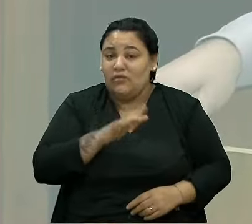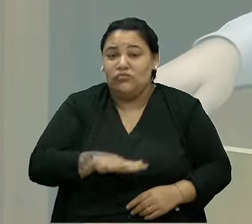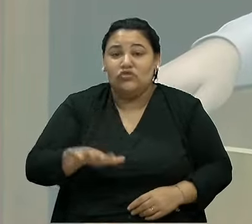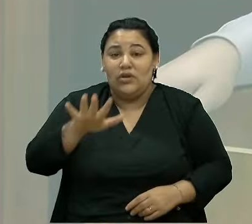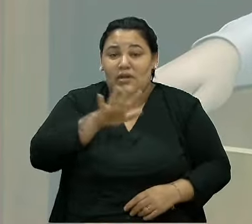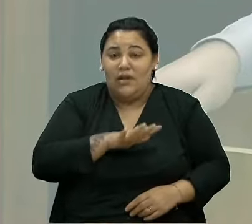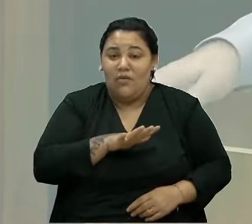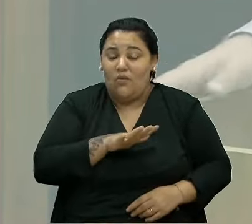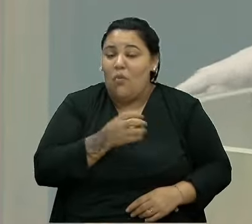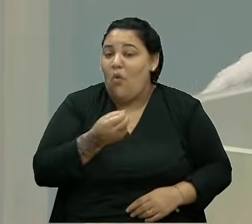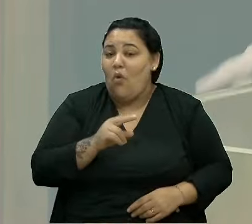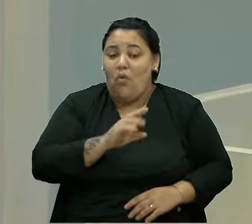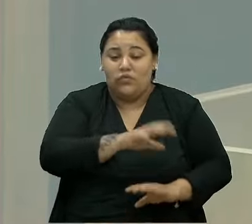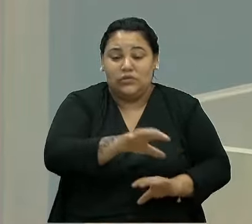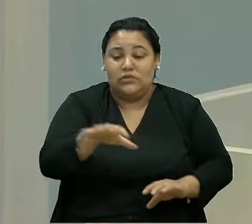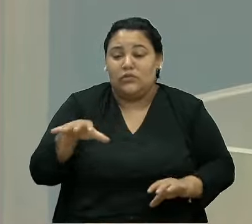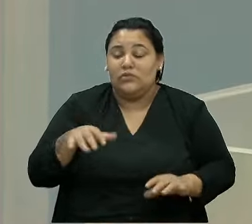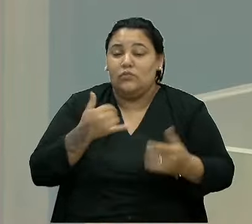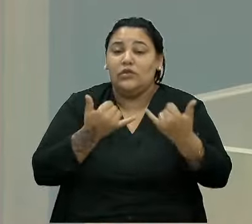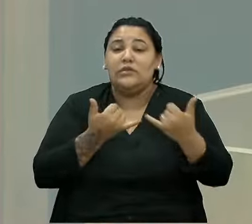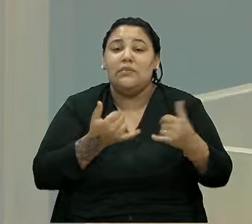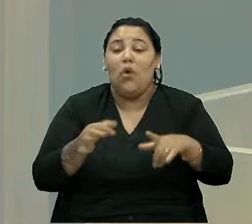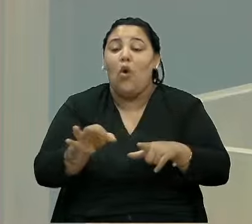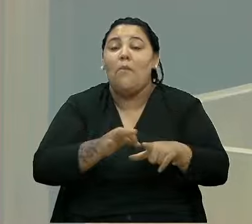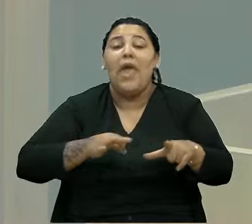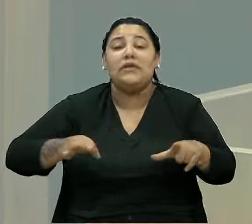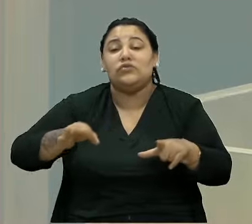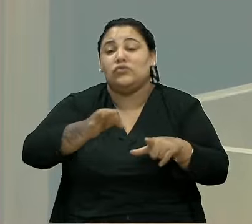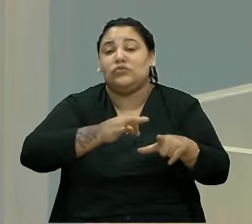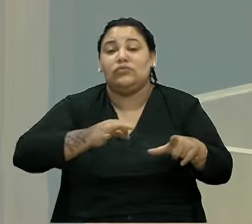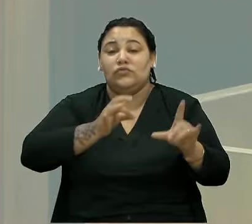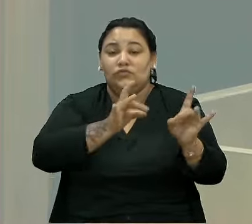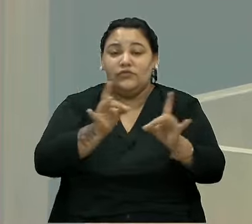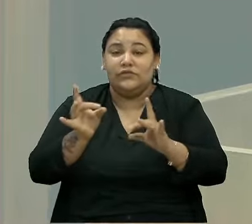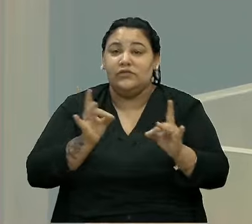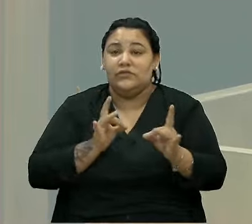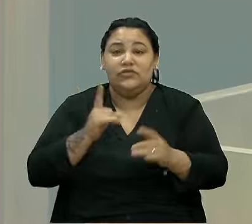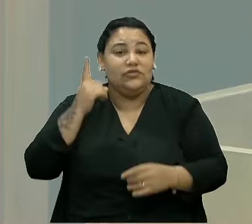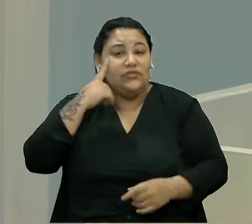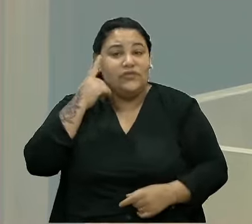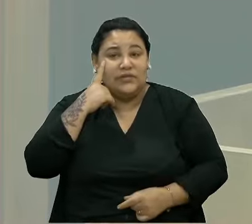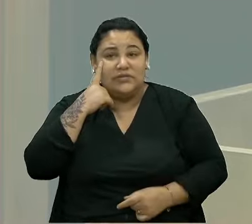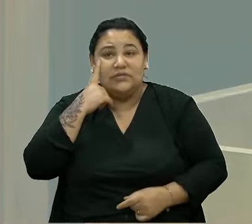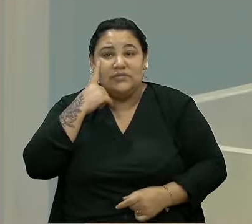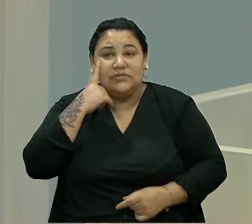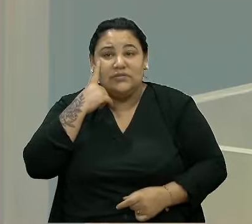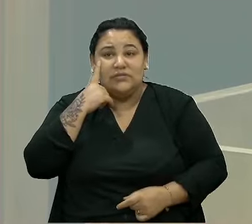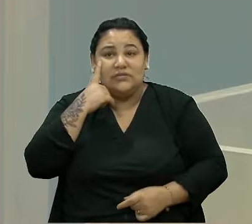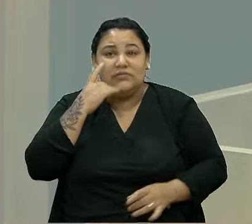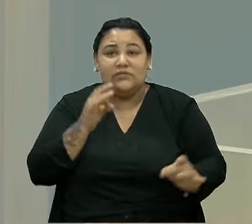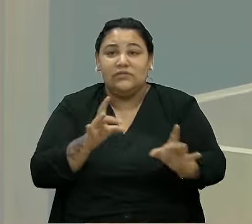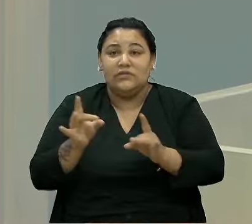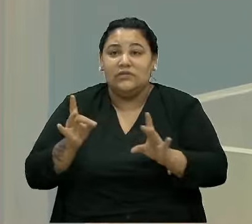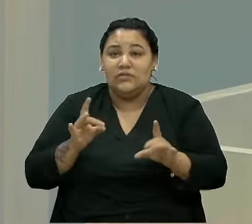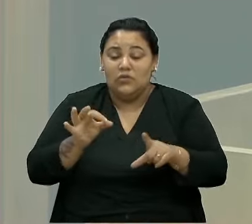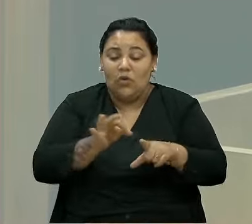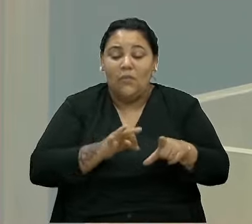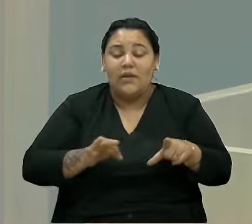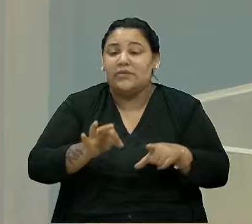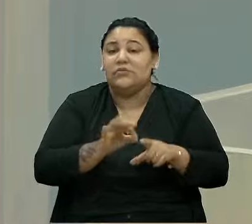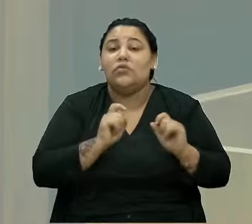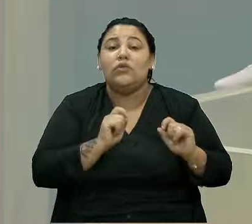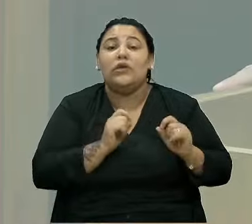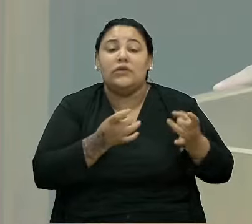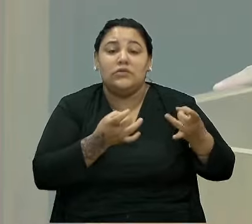vários setores por exemplo o comércio quando a gente pensa num trabalhador ou uma trabalhadora do comércio o que sobra da